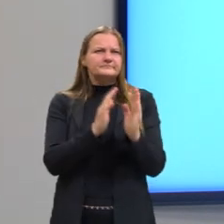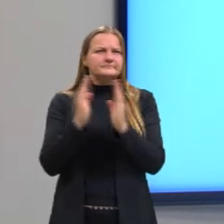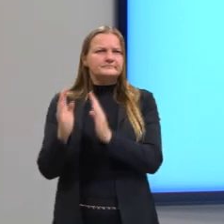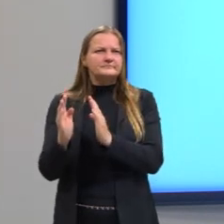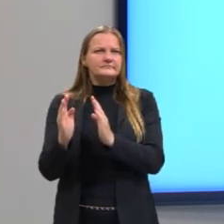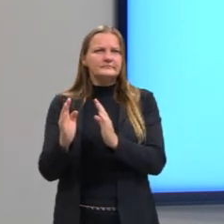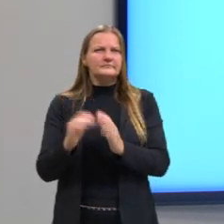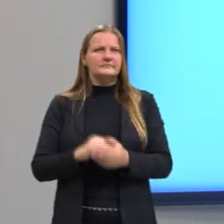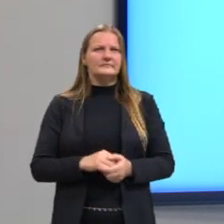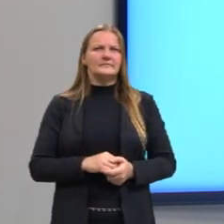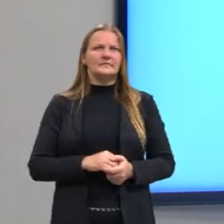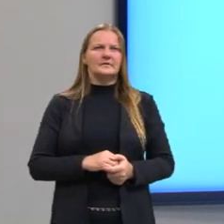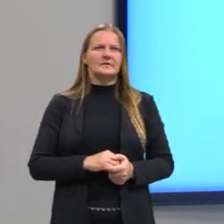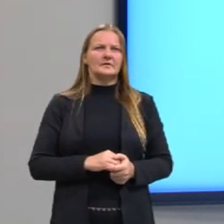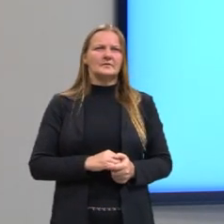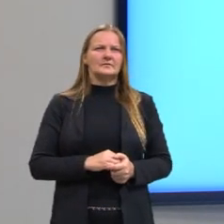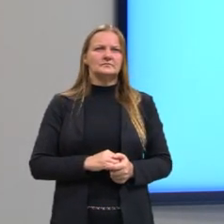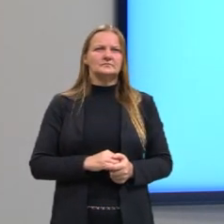coloquei aqui?